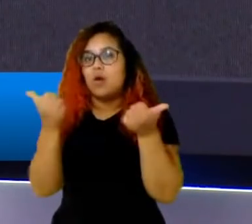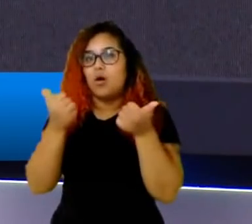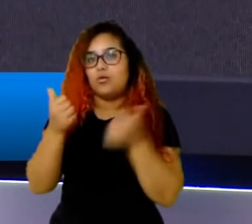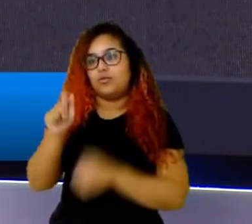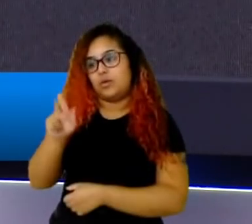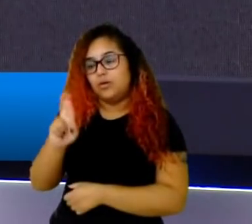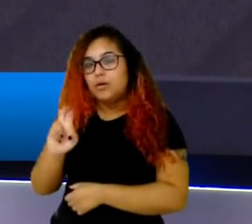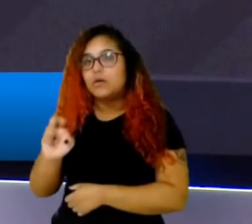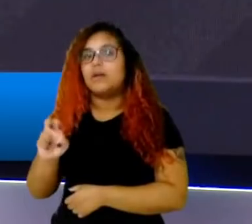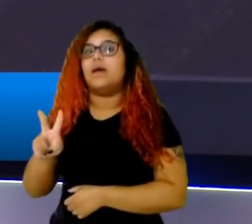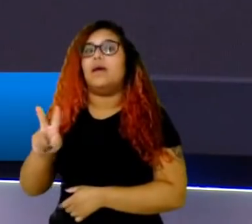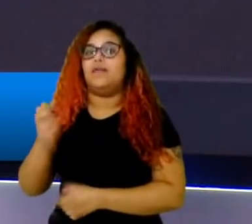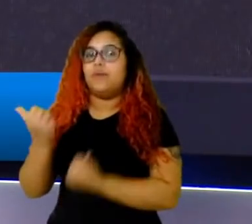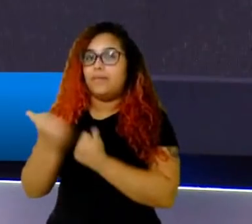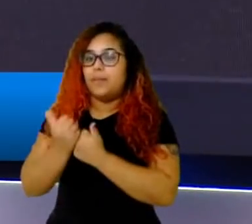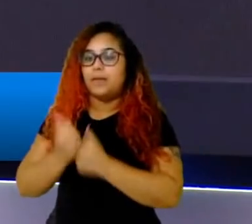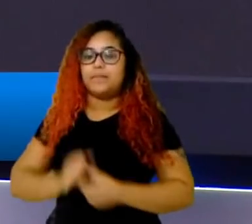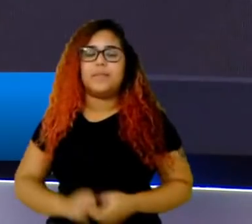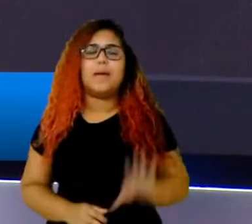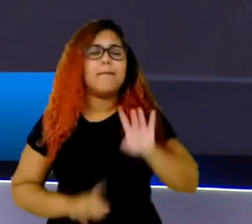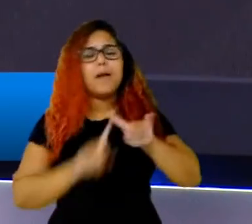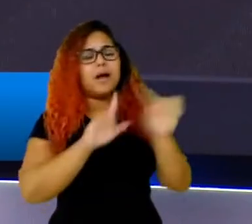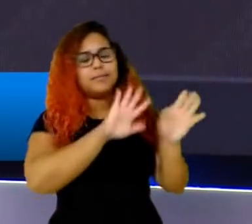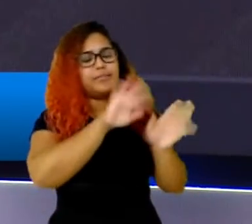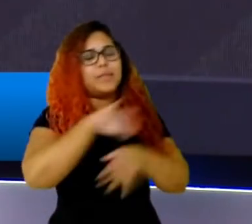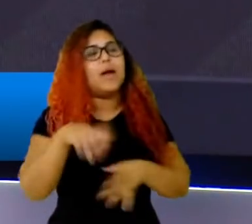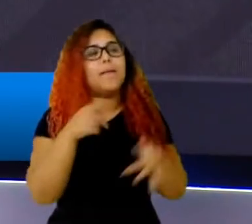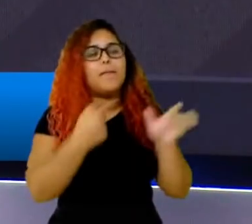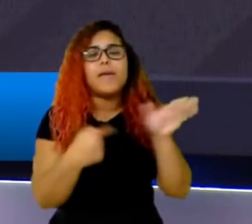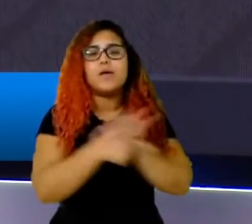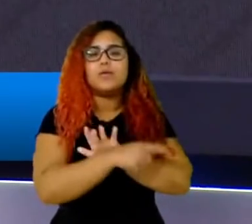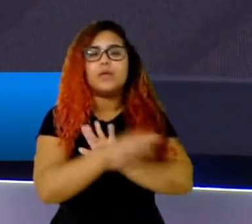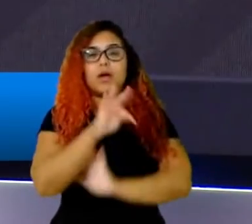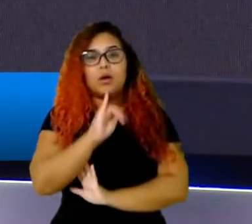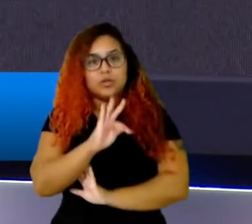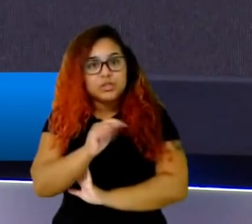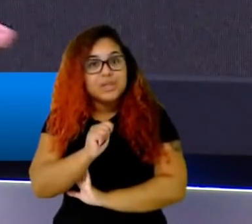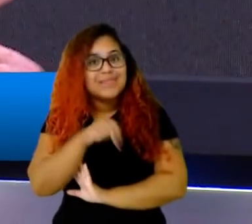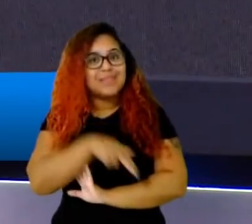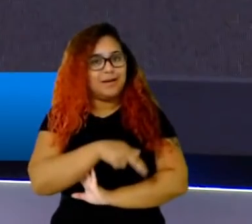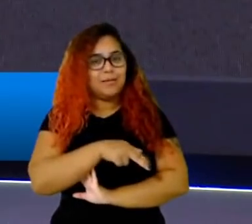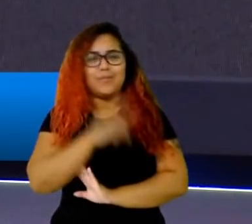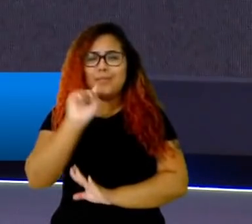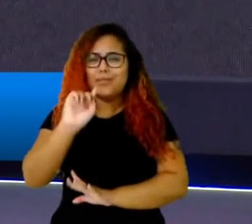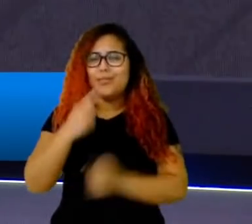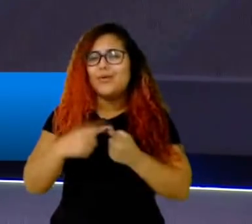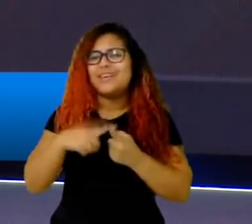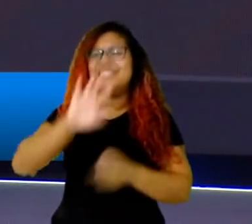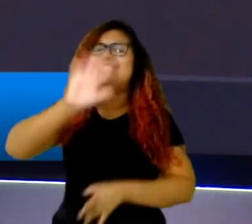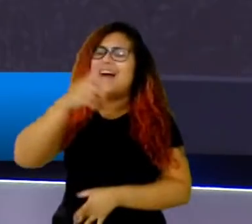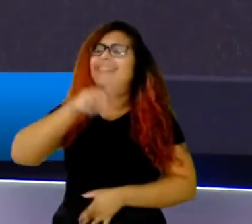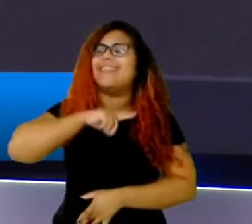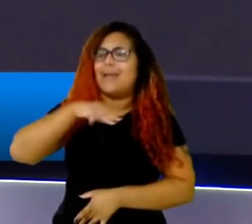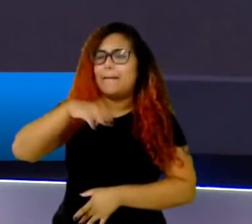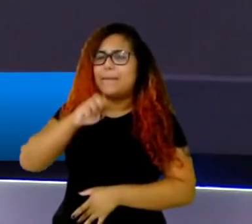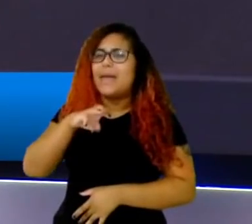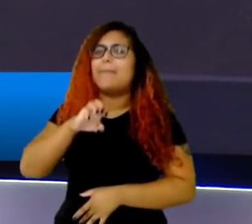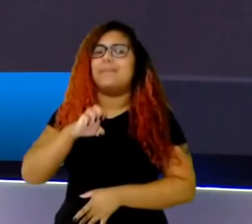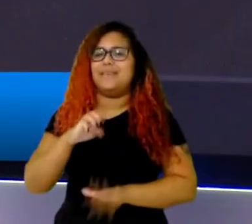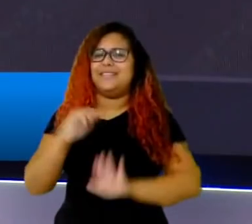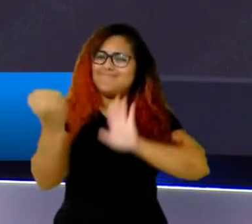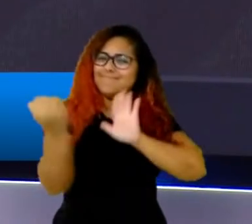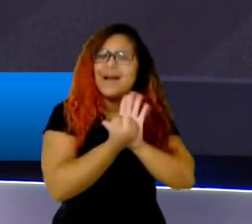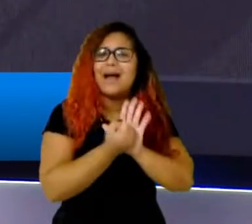Cheetahs aí, que a gente já tá... Já virou... Cara, foi instaurado o meme, família. Foi instaurado o meme. A gente já fez até enquete durante o jogo. Deu